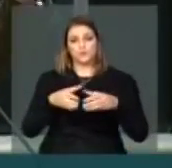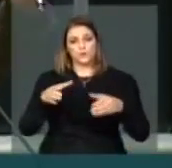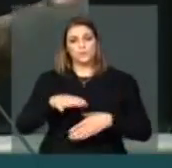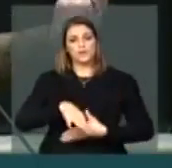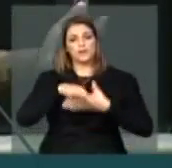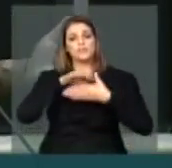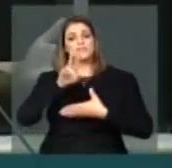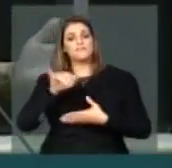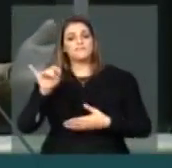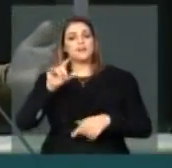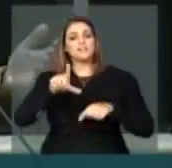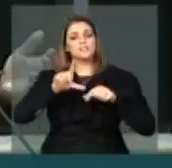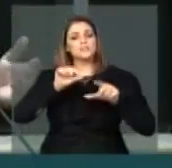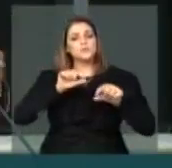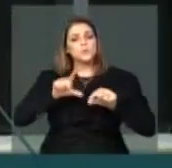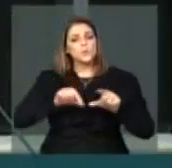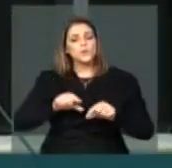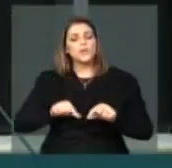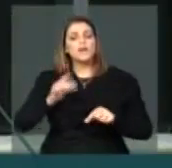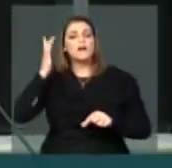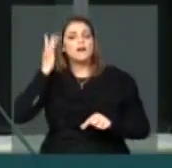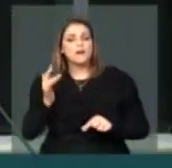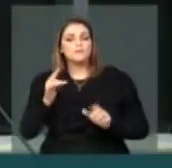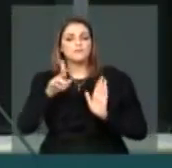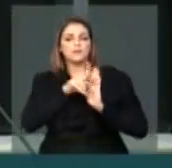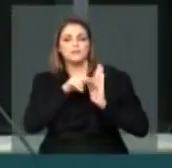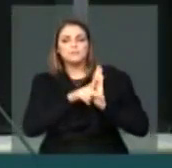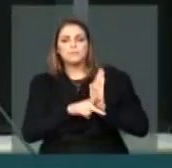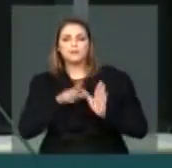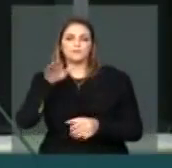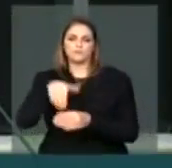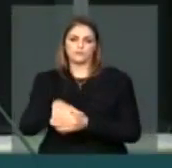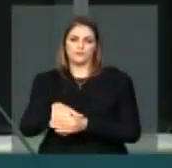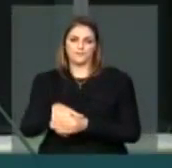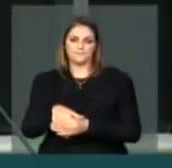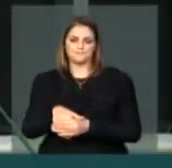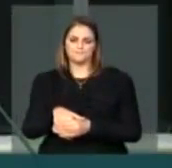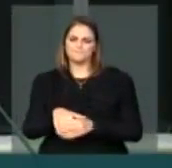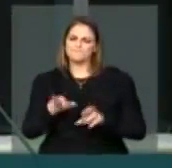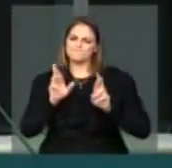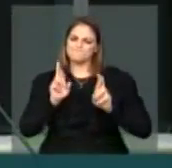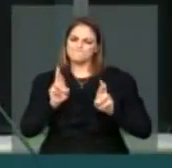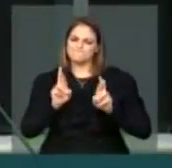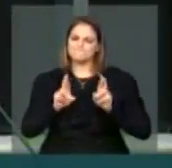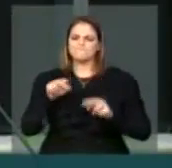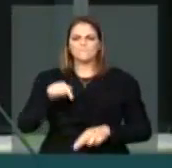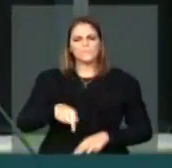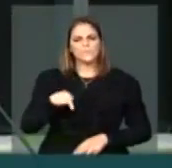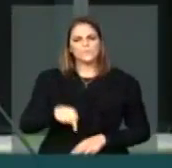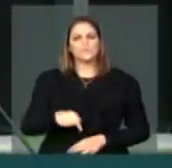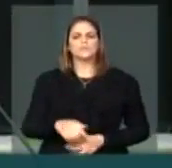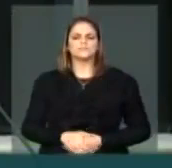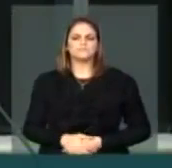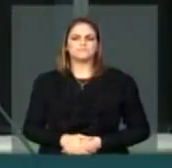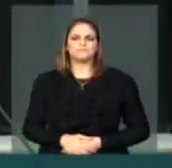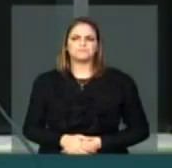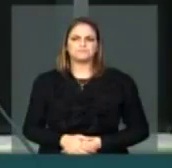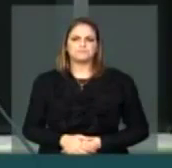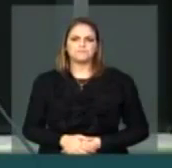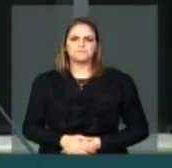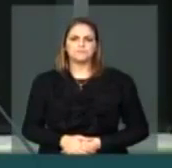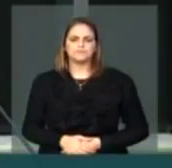por assuntos, e eu espero que pelo menos vários pontos aqui trazidos, e aí encerra, senhor presidente,